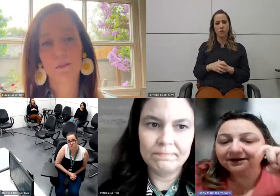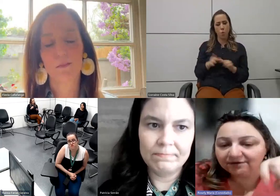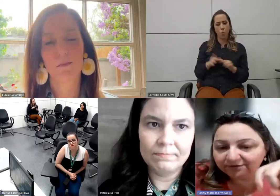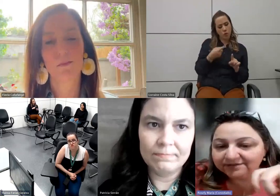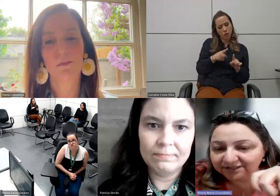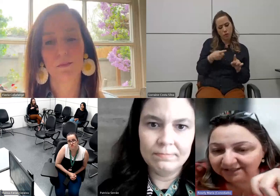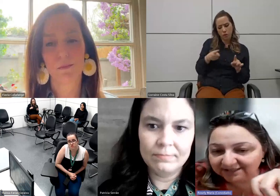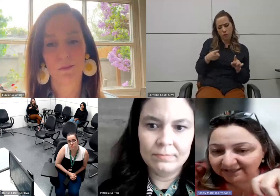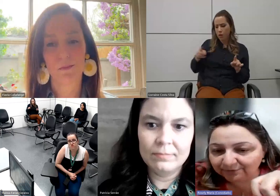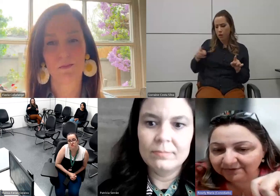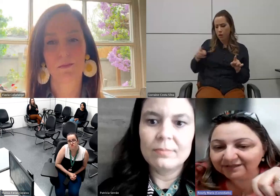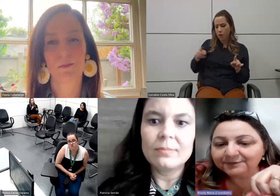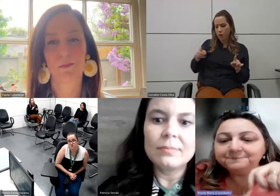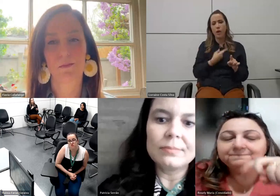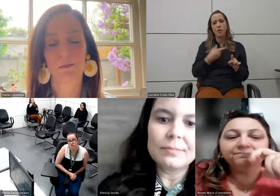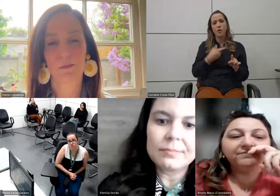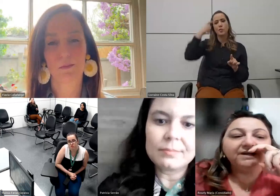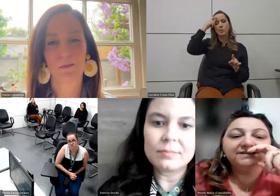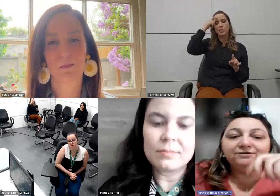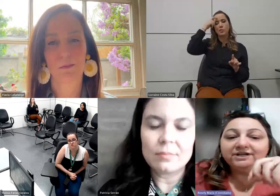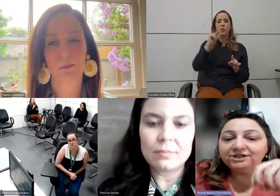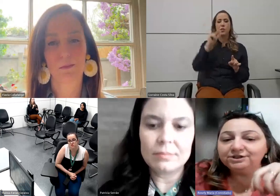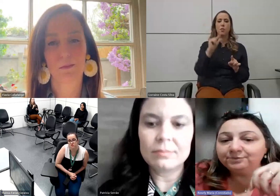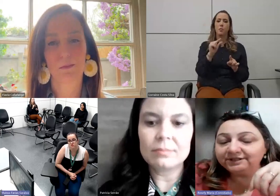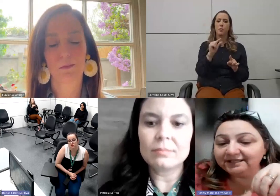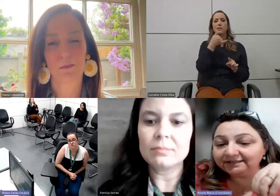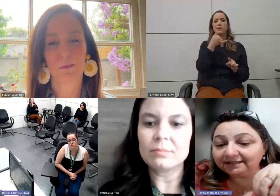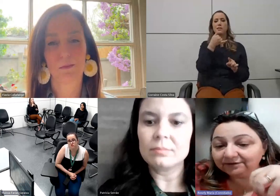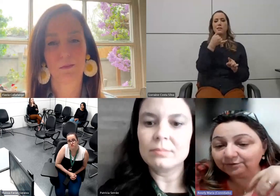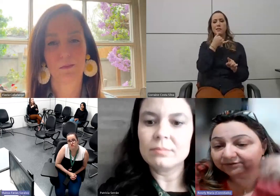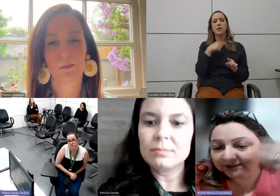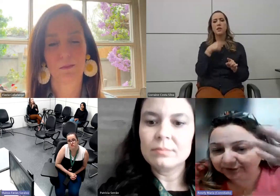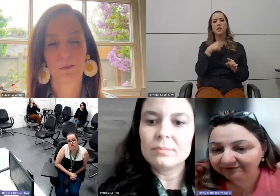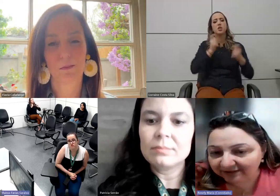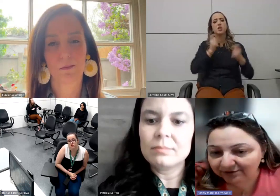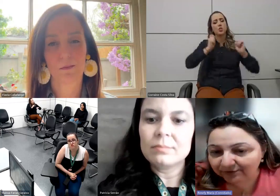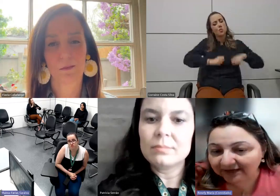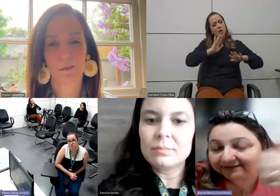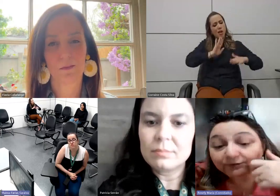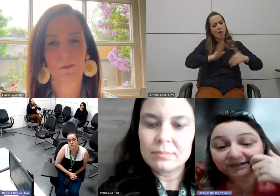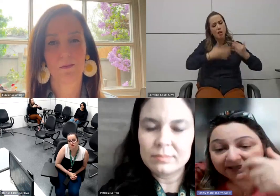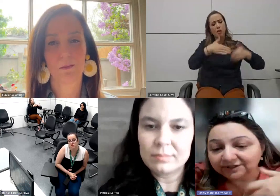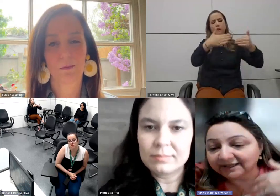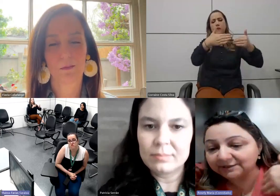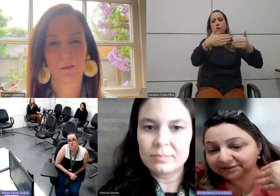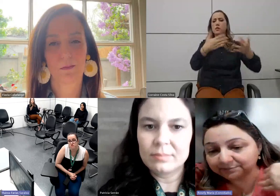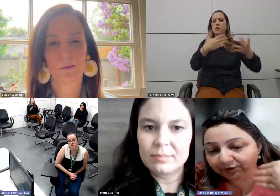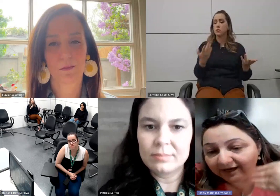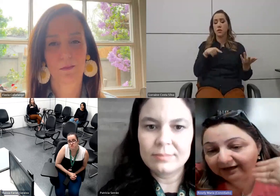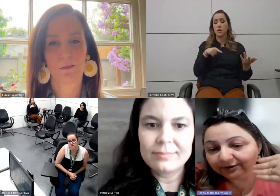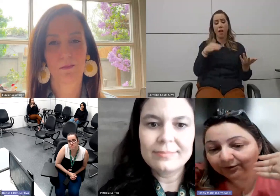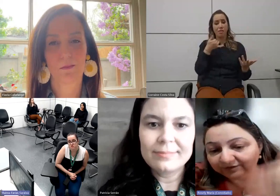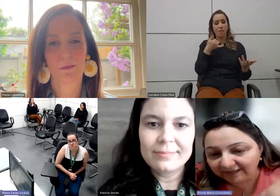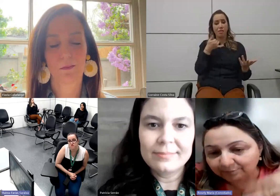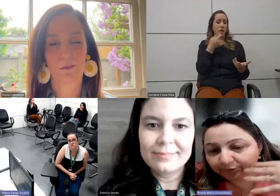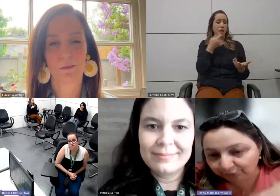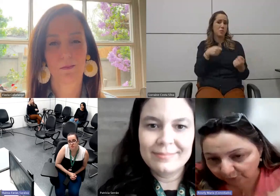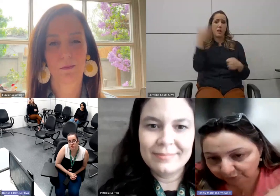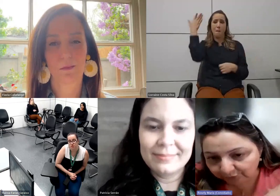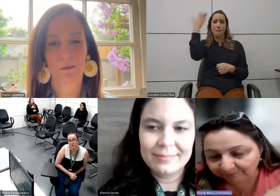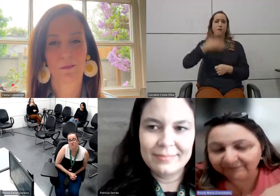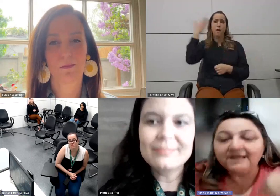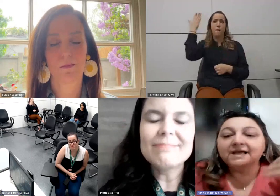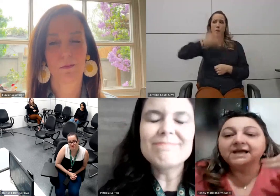pequena a nossa conscientização, sendo que a gente poderia estar com tanto avanço. É tão triste ter que se provar o